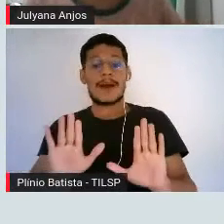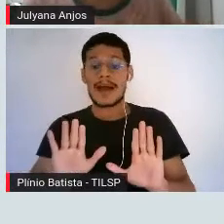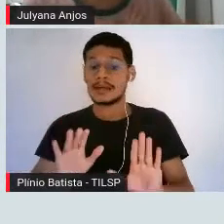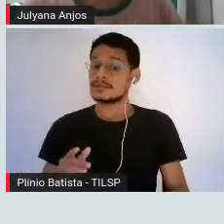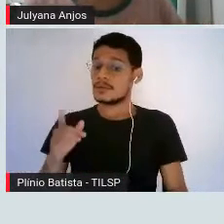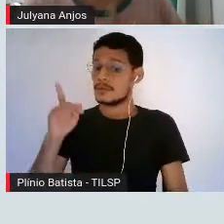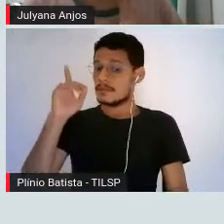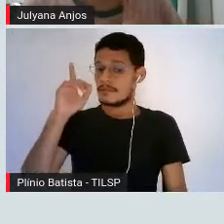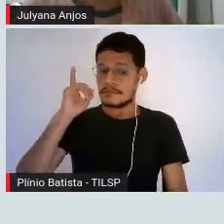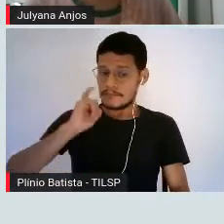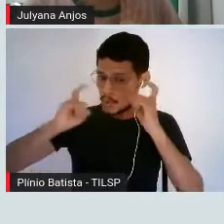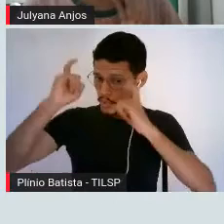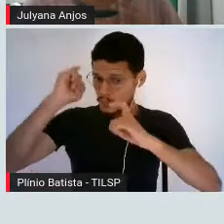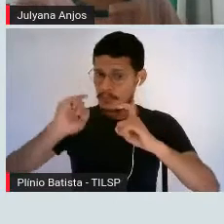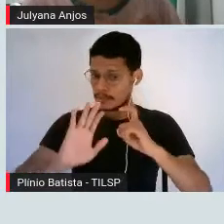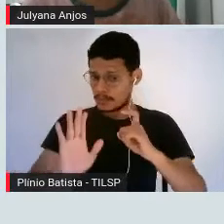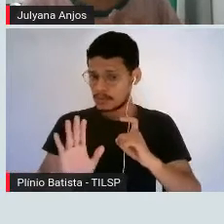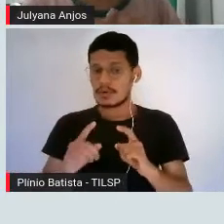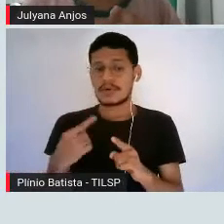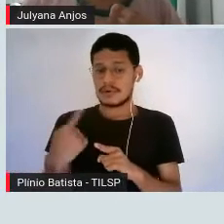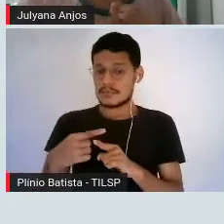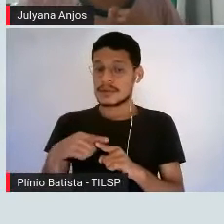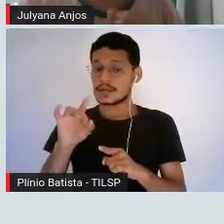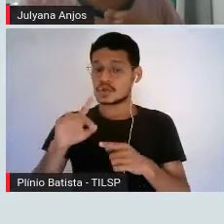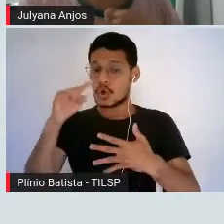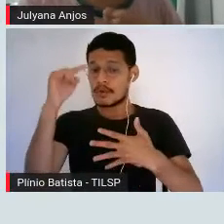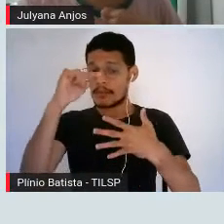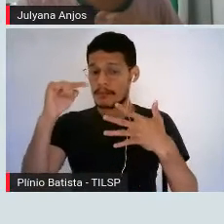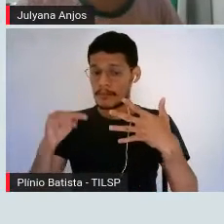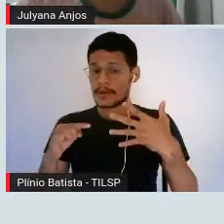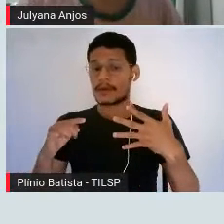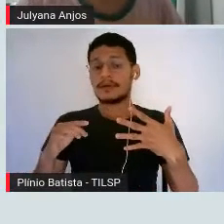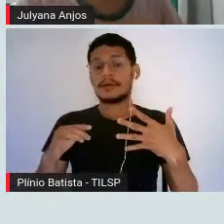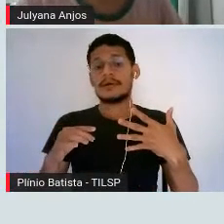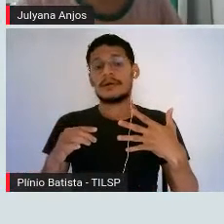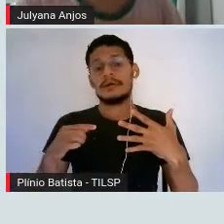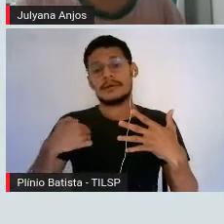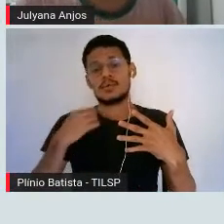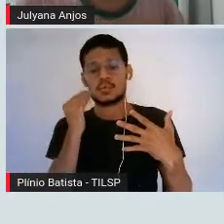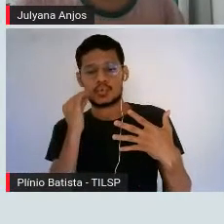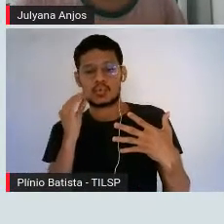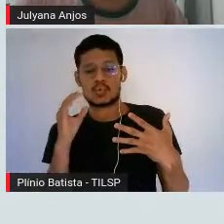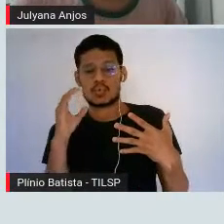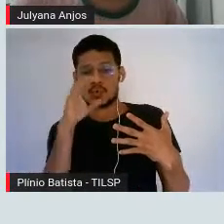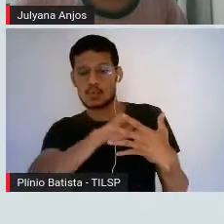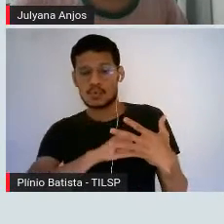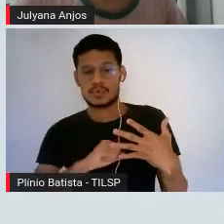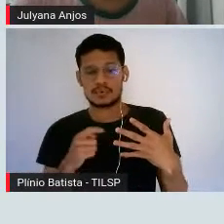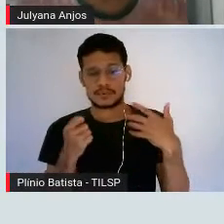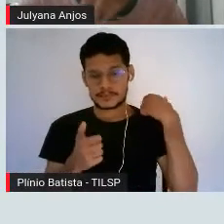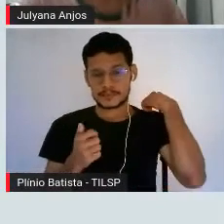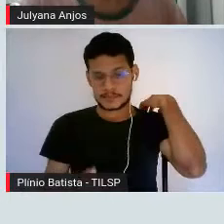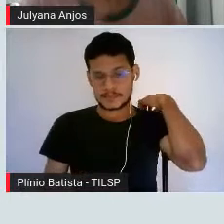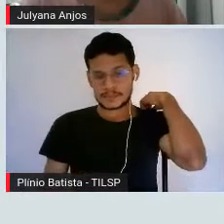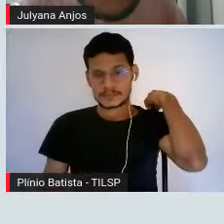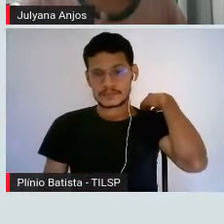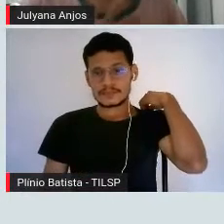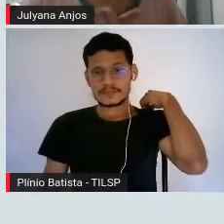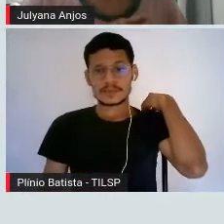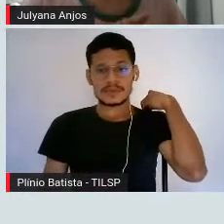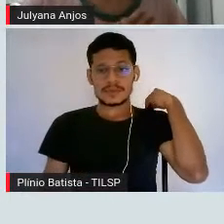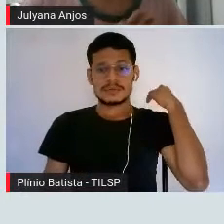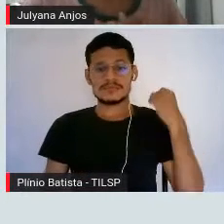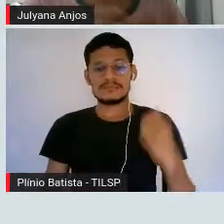se atentem a essas definições, tá? Estou tentando correr aqui um pouquinho. E, Cláudio Costa, ele também